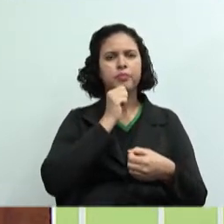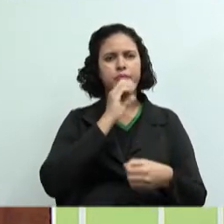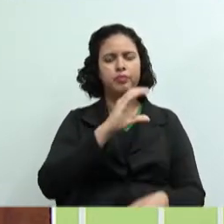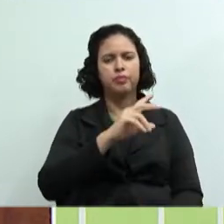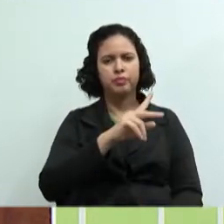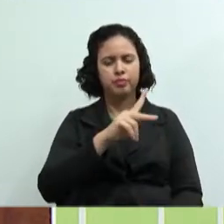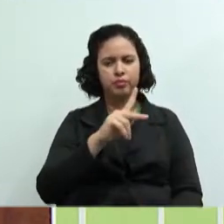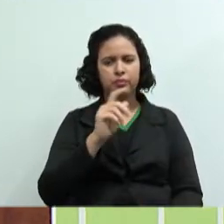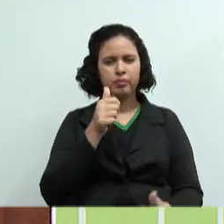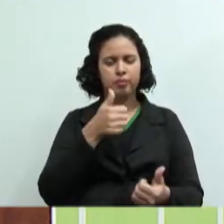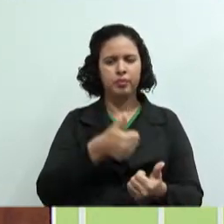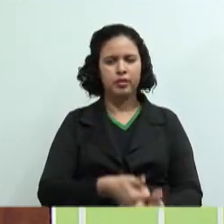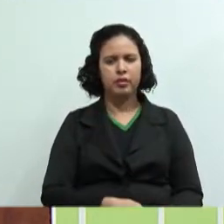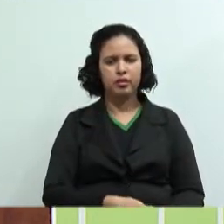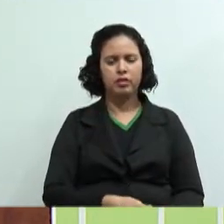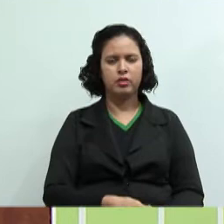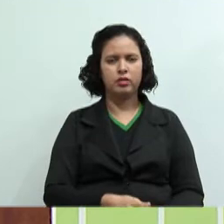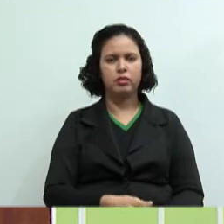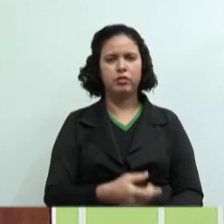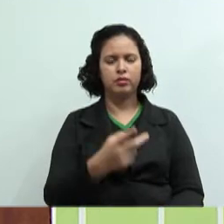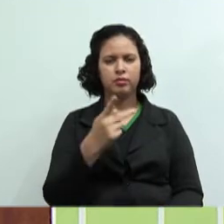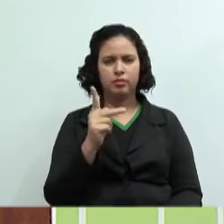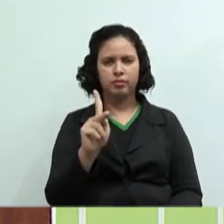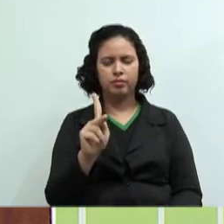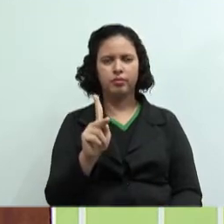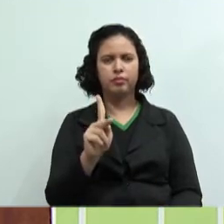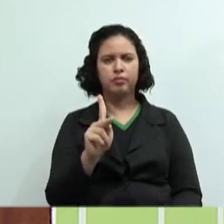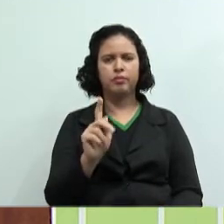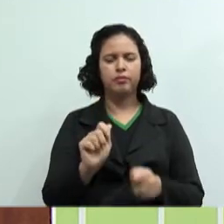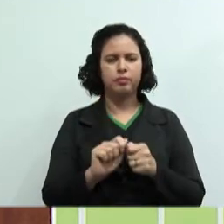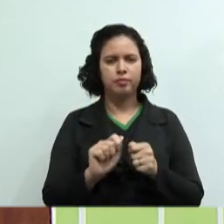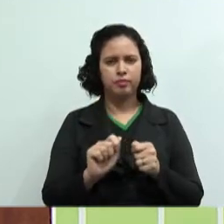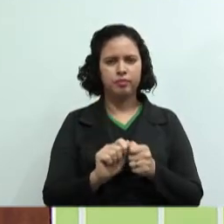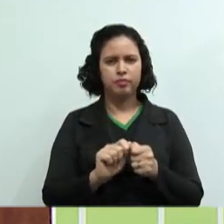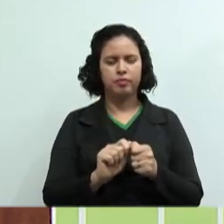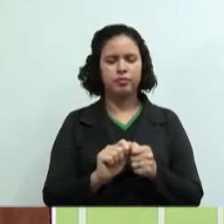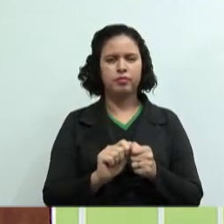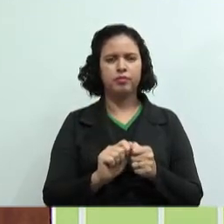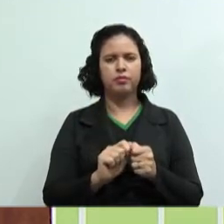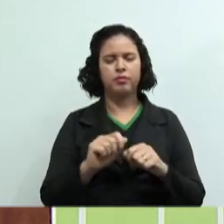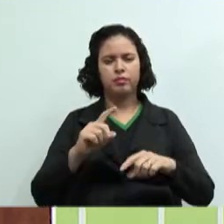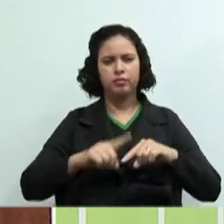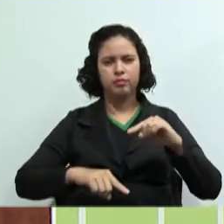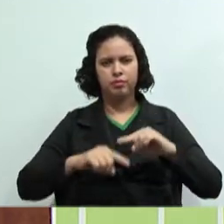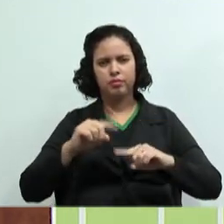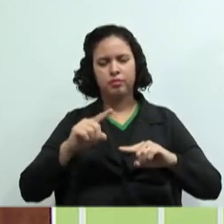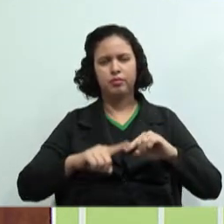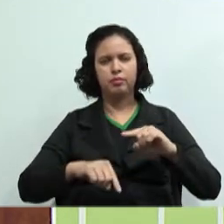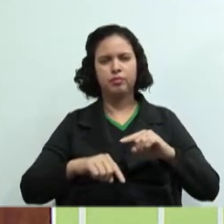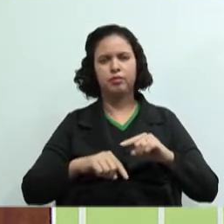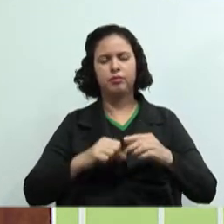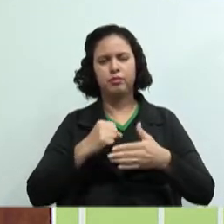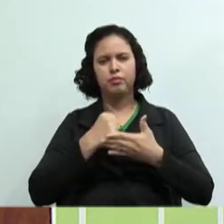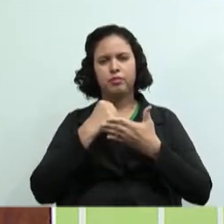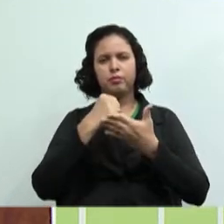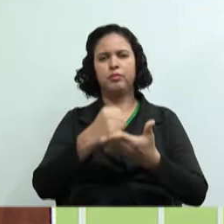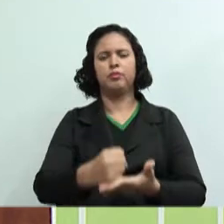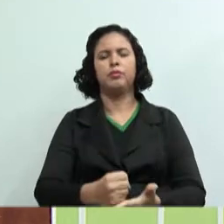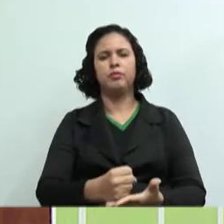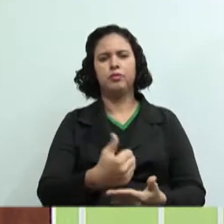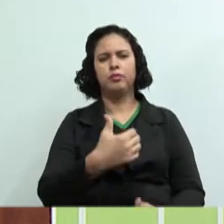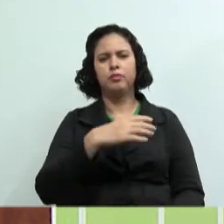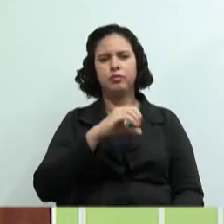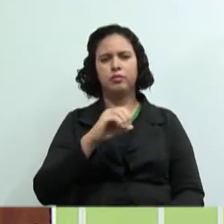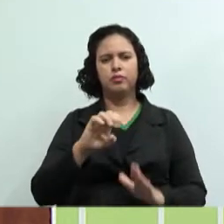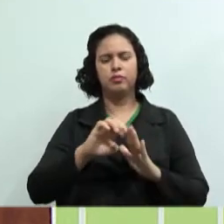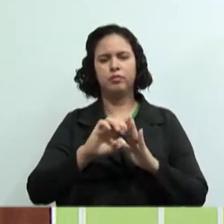sediada no seu município, o vão fazer? Daquele material que eu encaminhei, daqueles 10 estatutos,